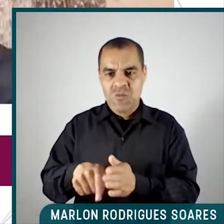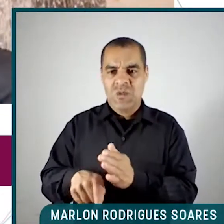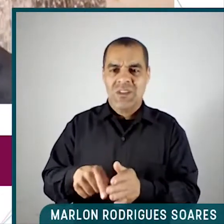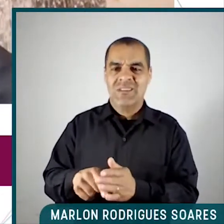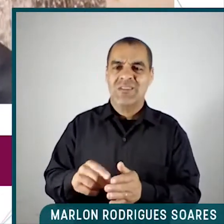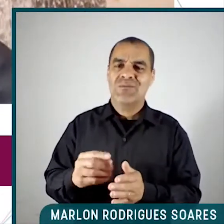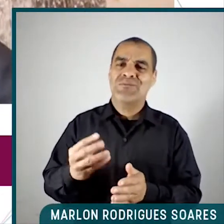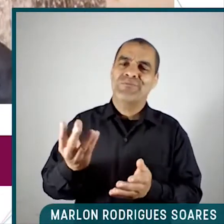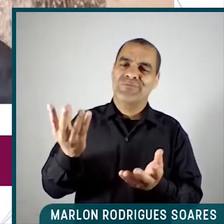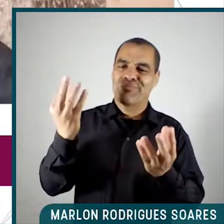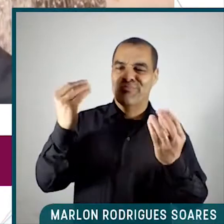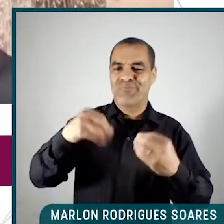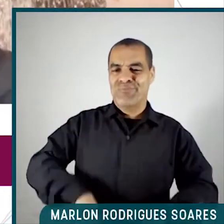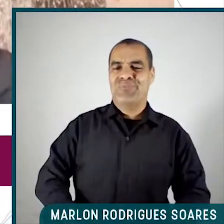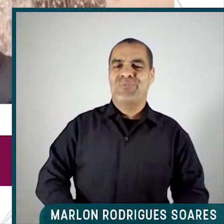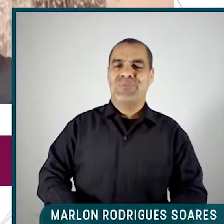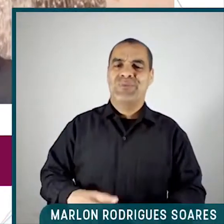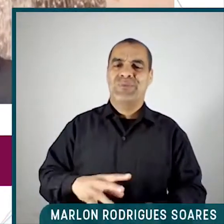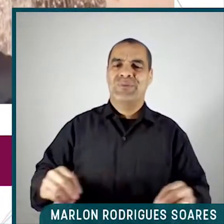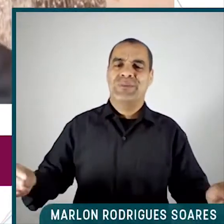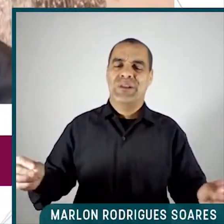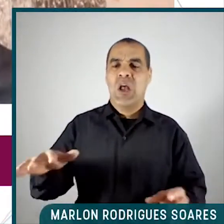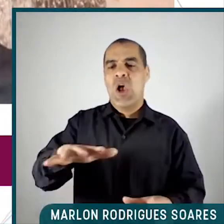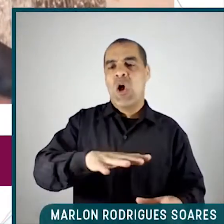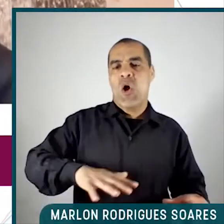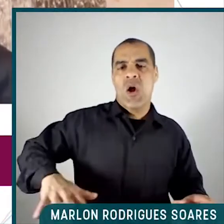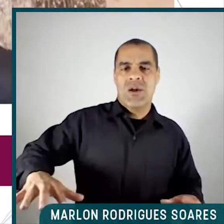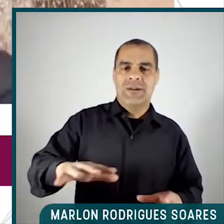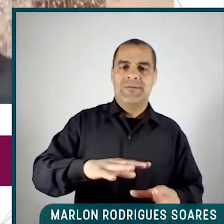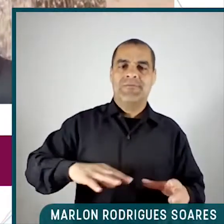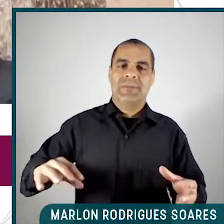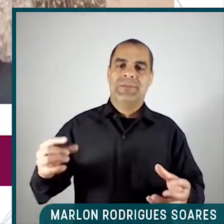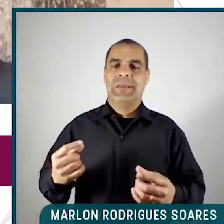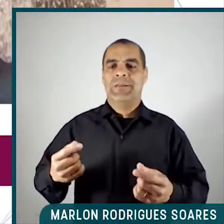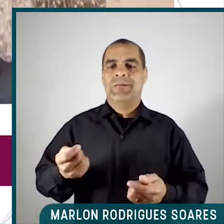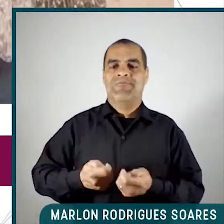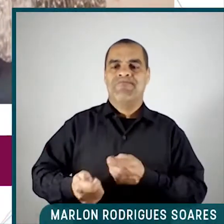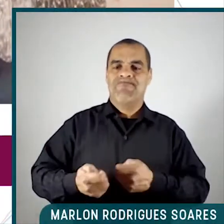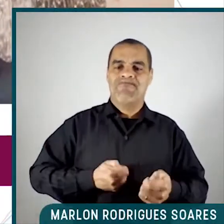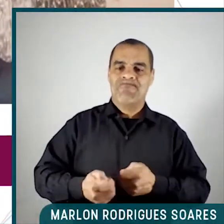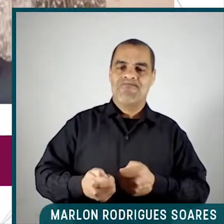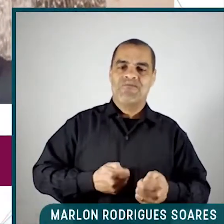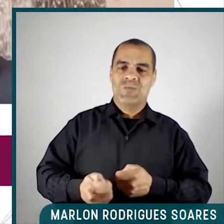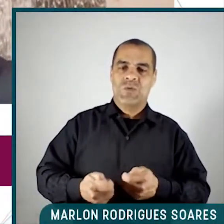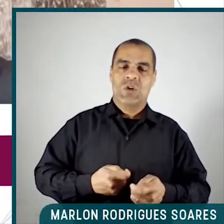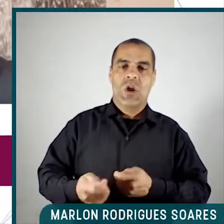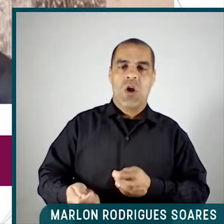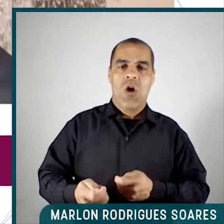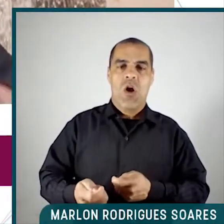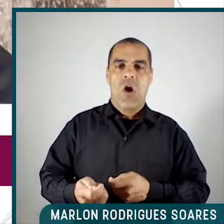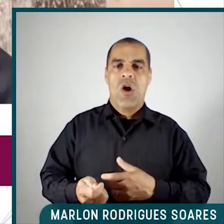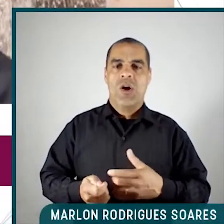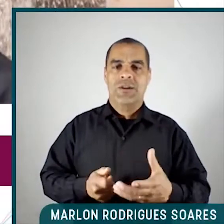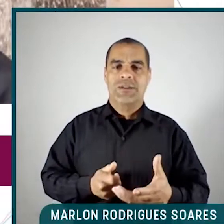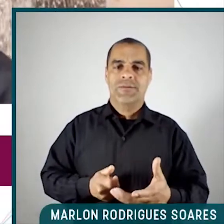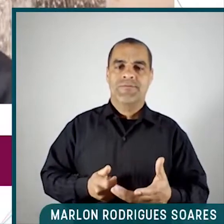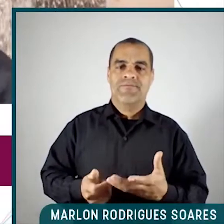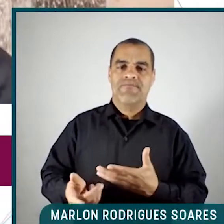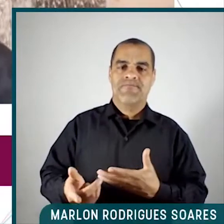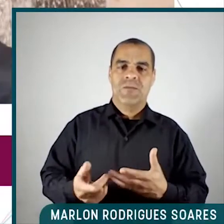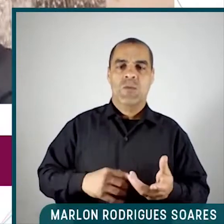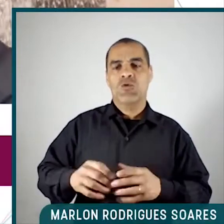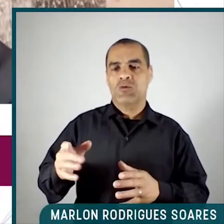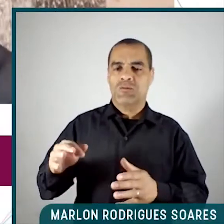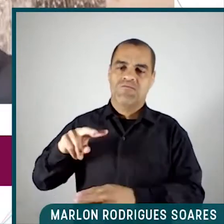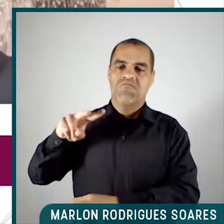restrições, o ambiente de negócios em torno dos presídios